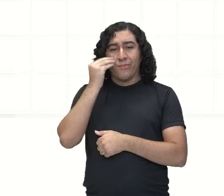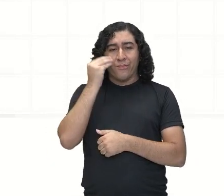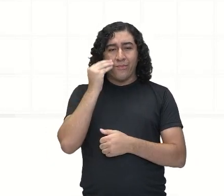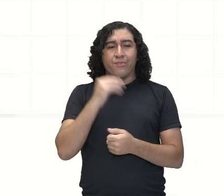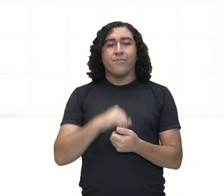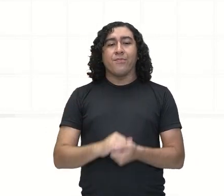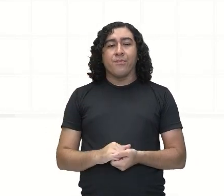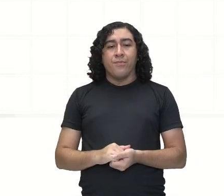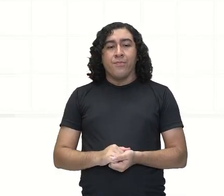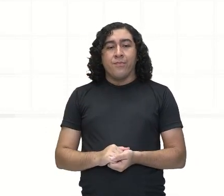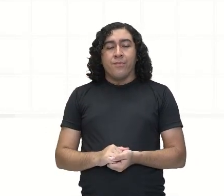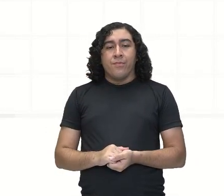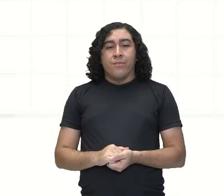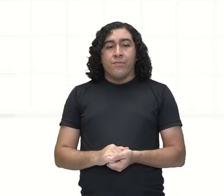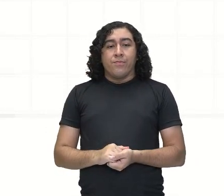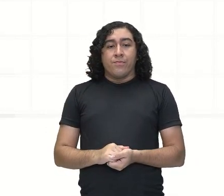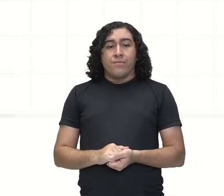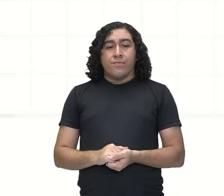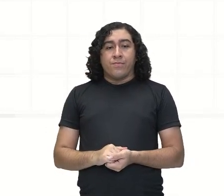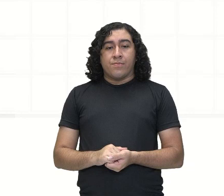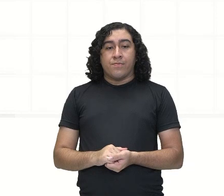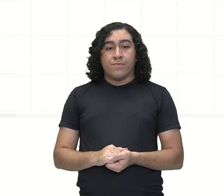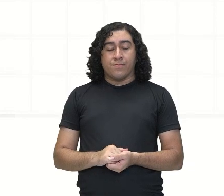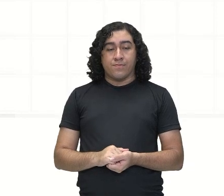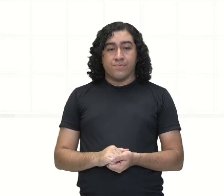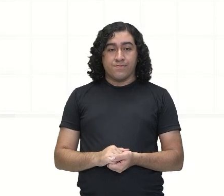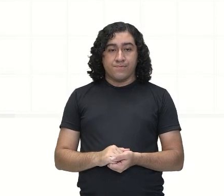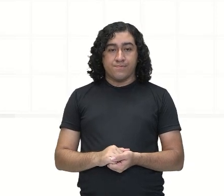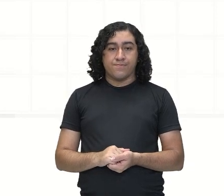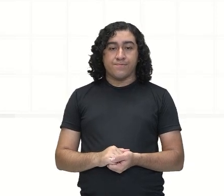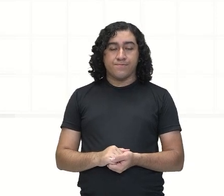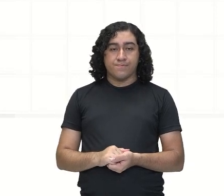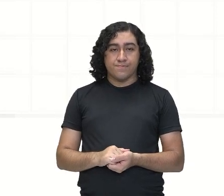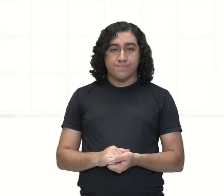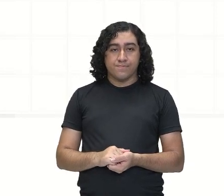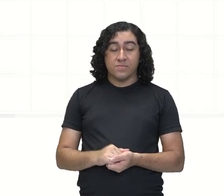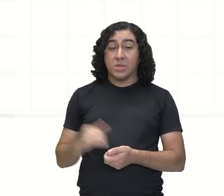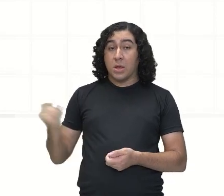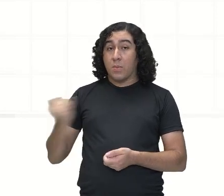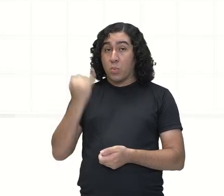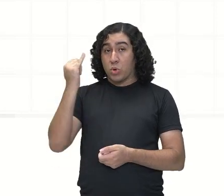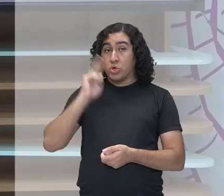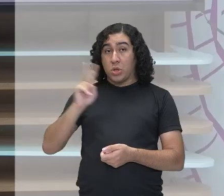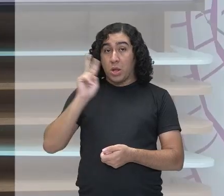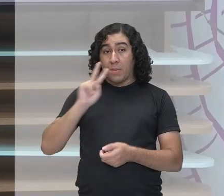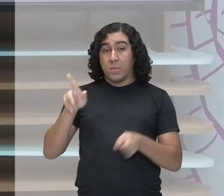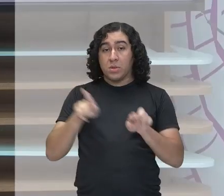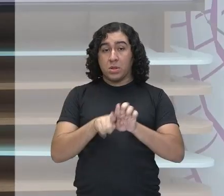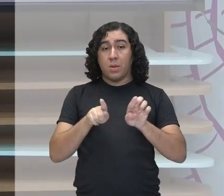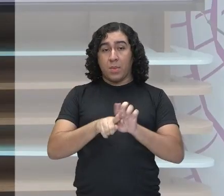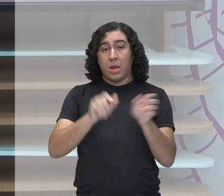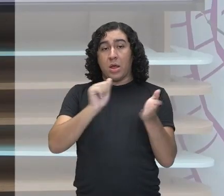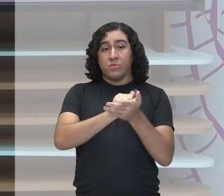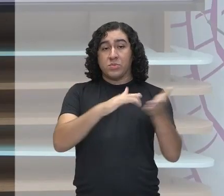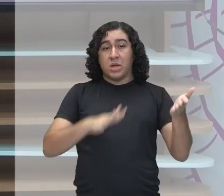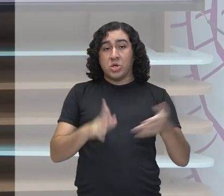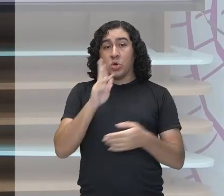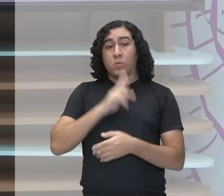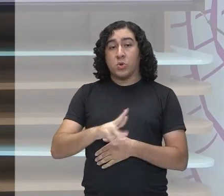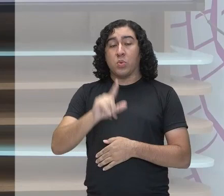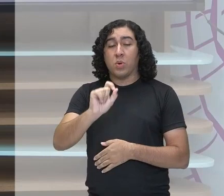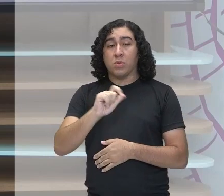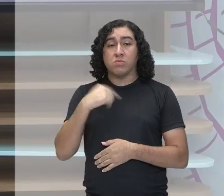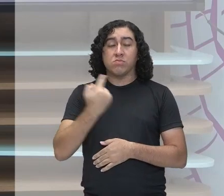deixar... Tá? Olha só aqui comigo, Uma coisa muito importante nesses... Problemas é...